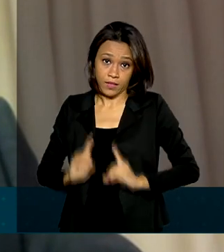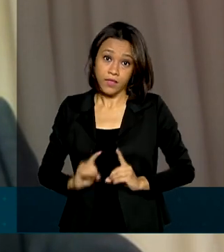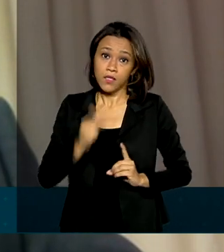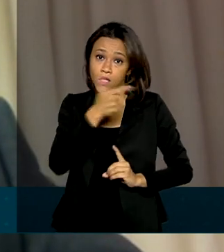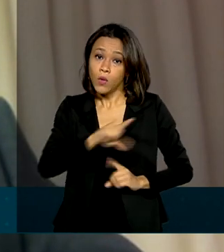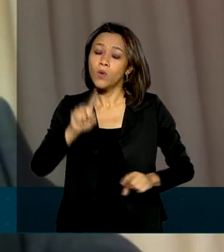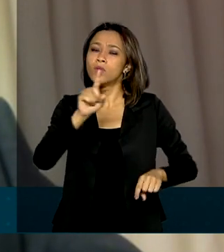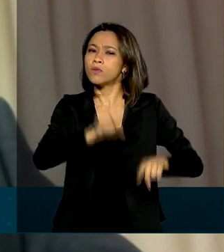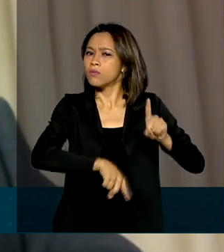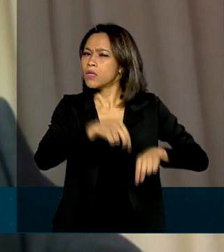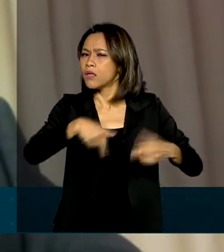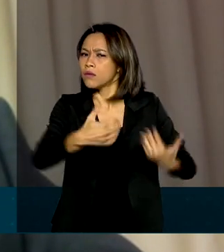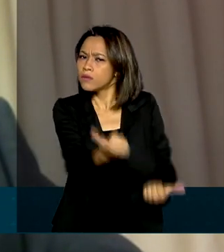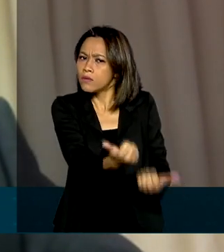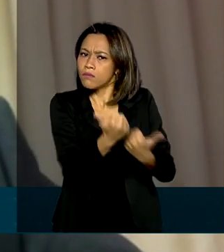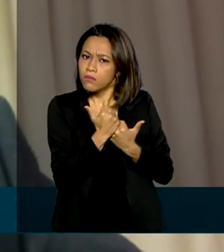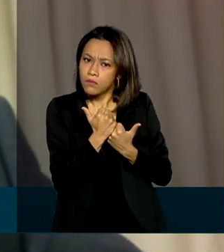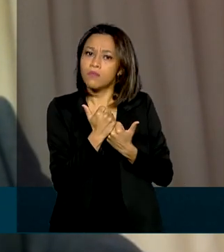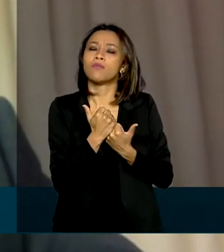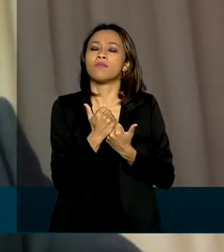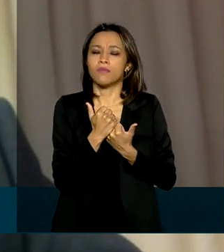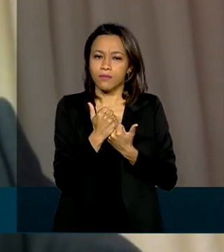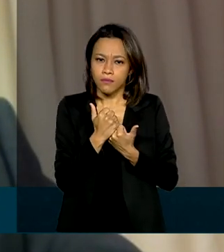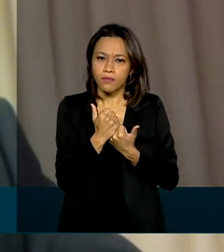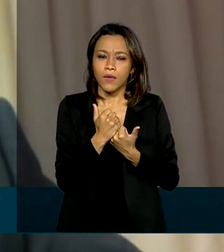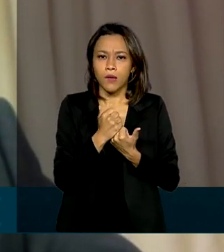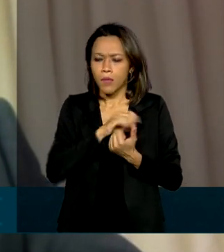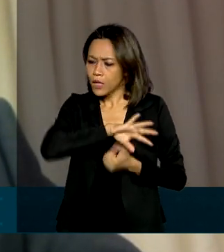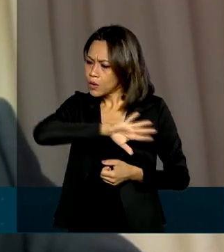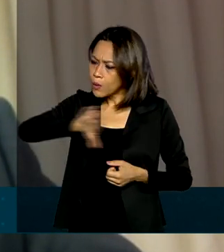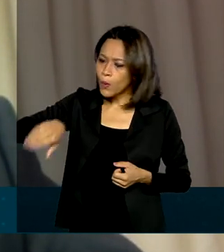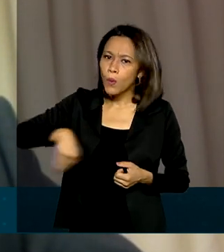sócio-assistenciais de forma geral para todos os municípios também.